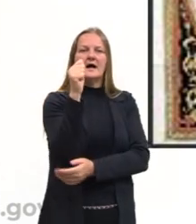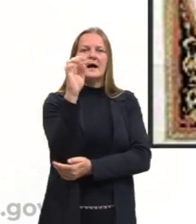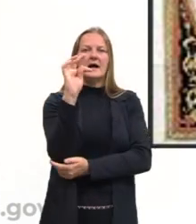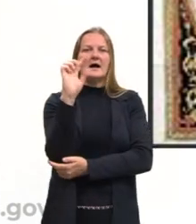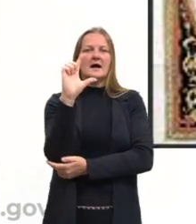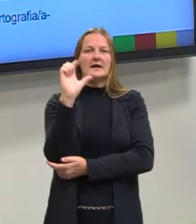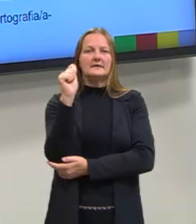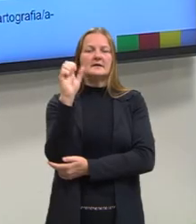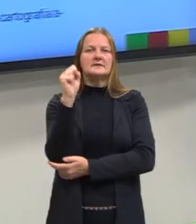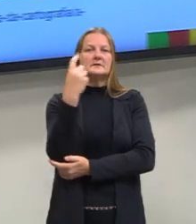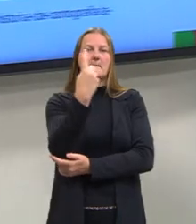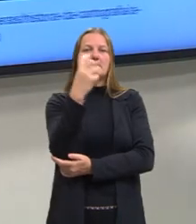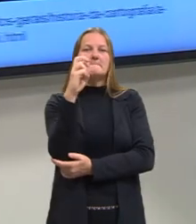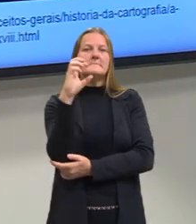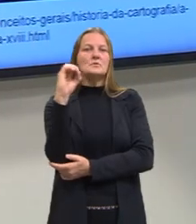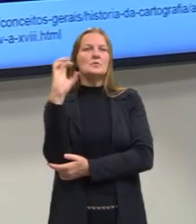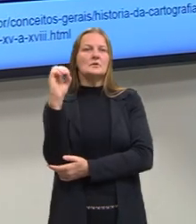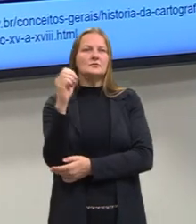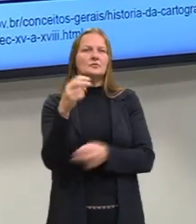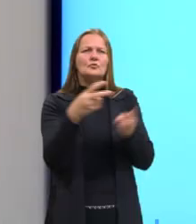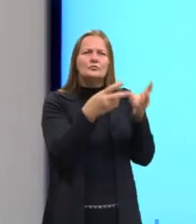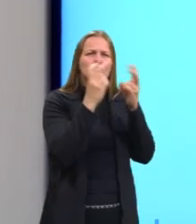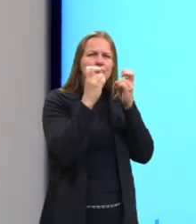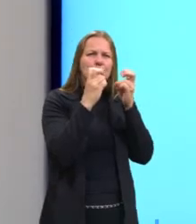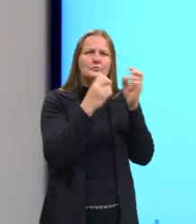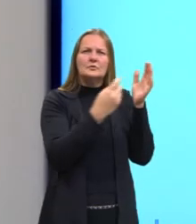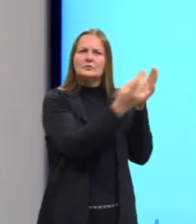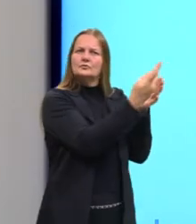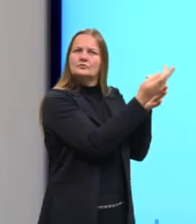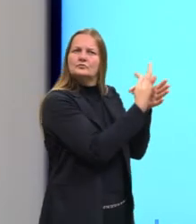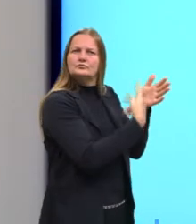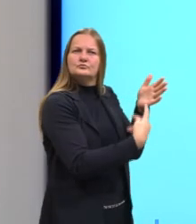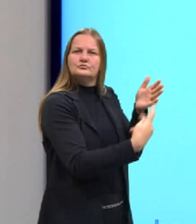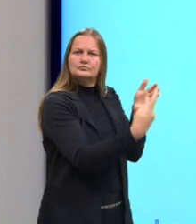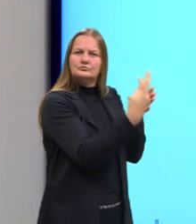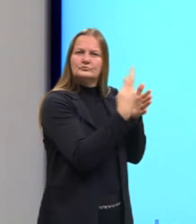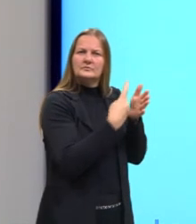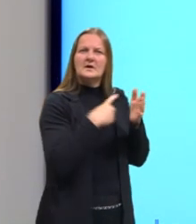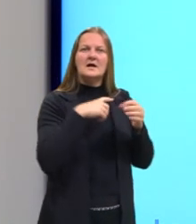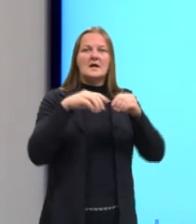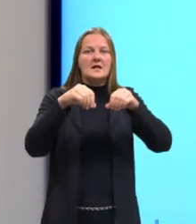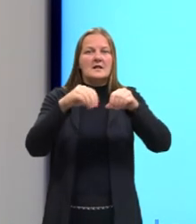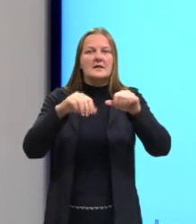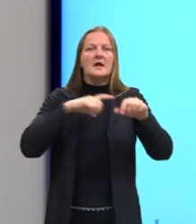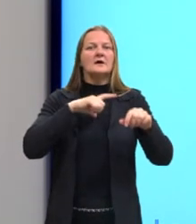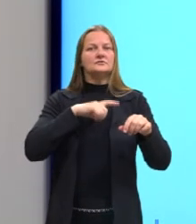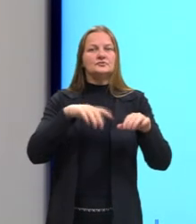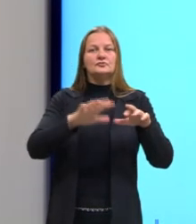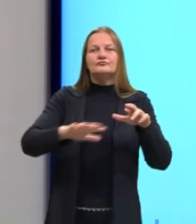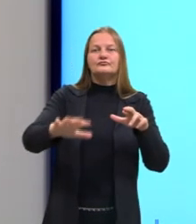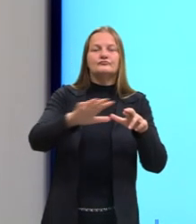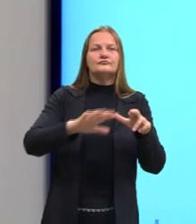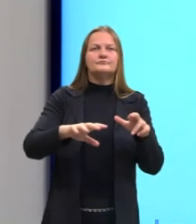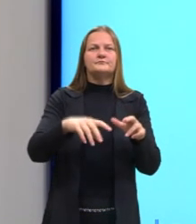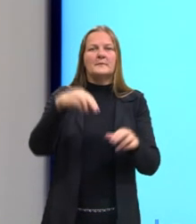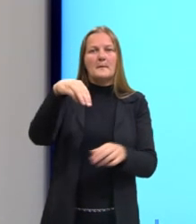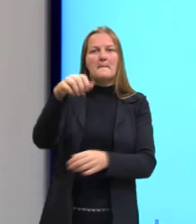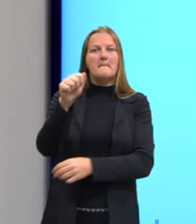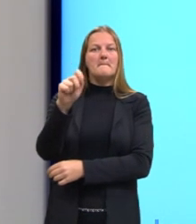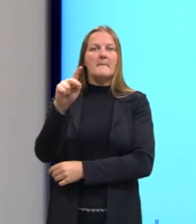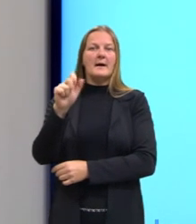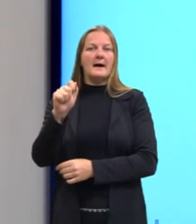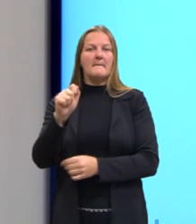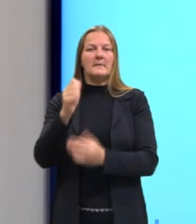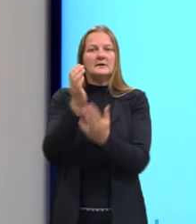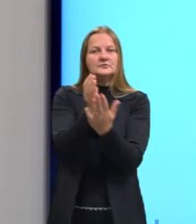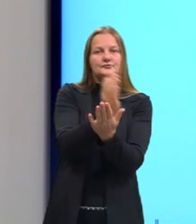consegue perceber que, ó, essa terra, na verdade, ela já existia. Aqui a gente não tem o mapa como temos hoje, todo